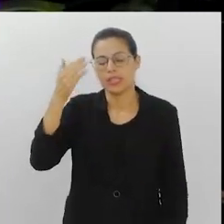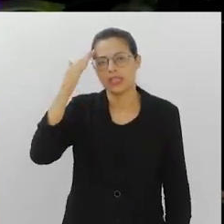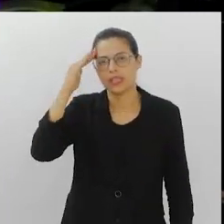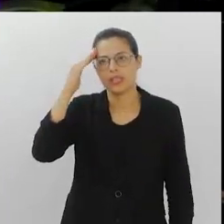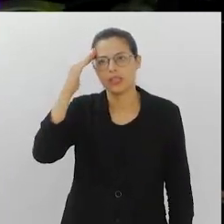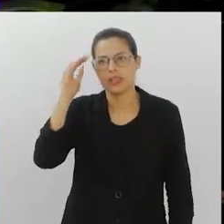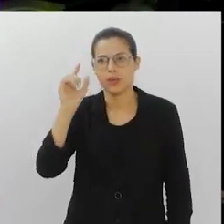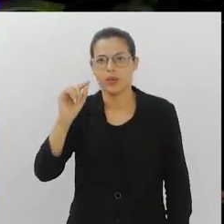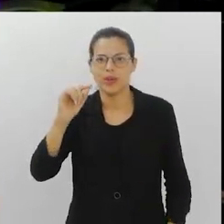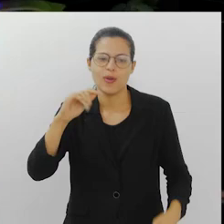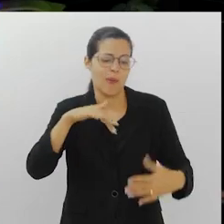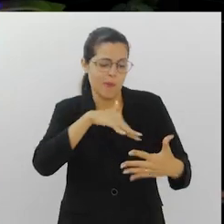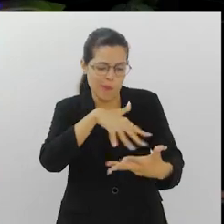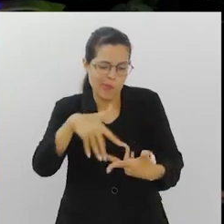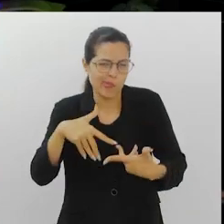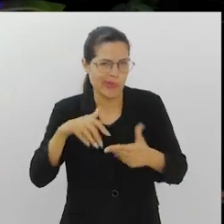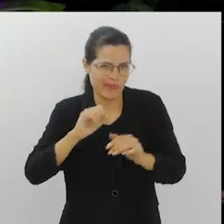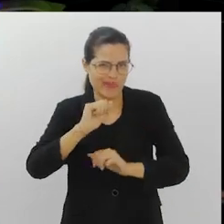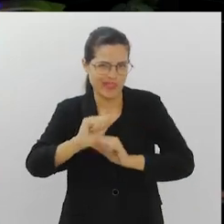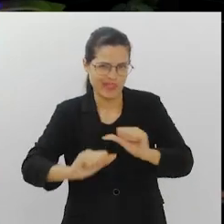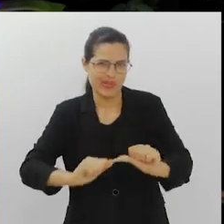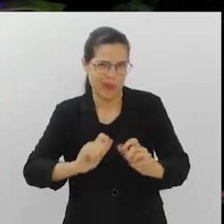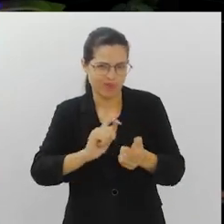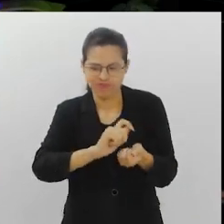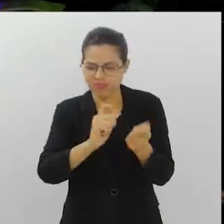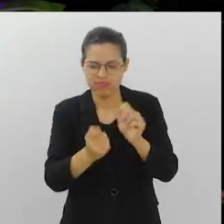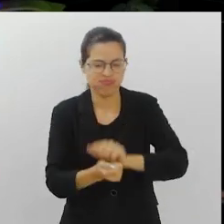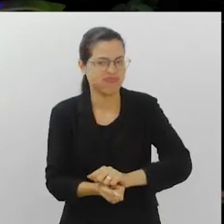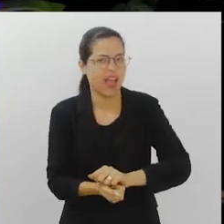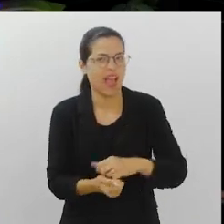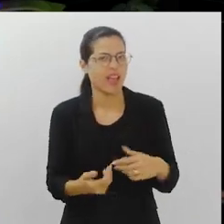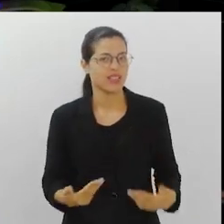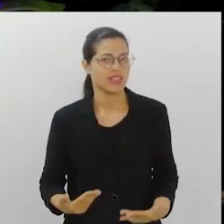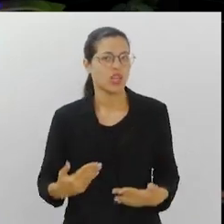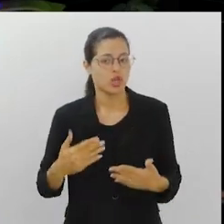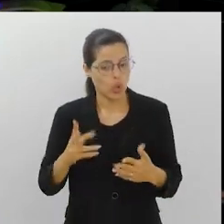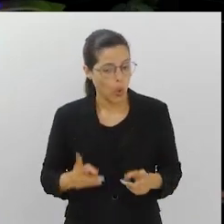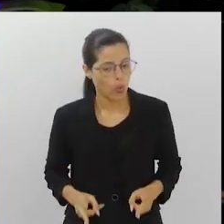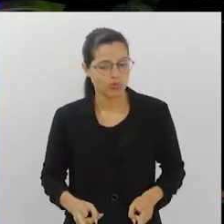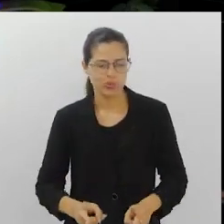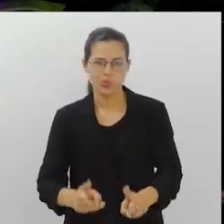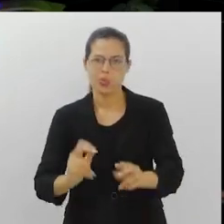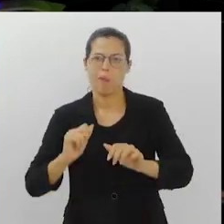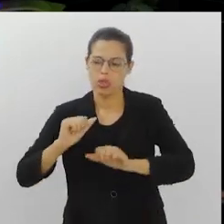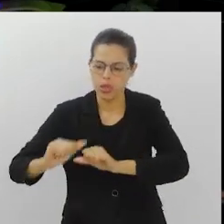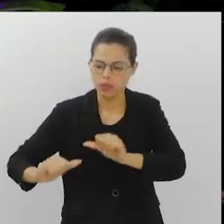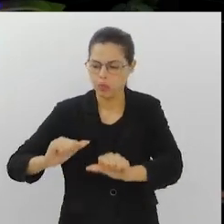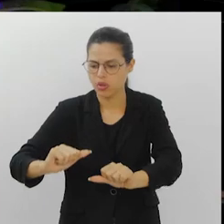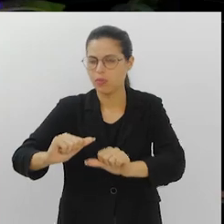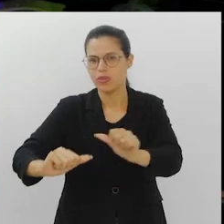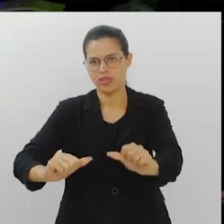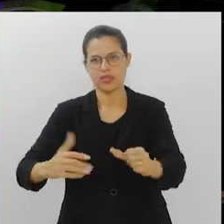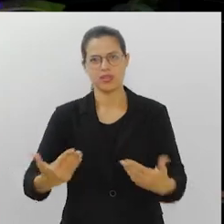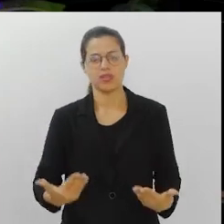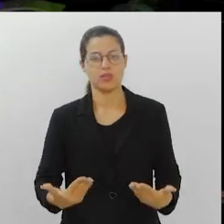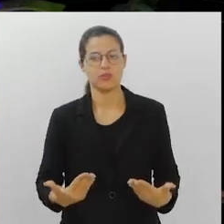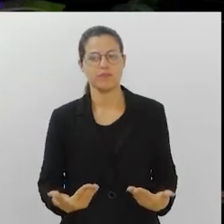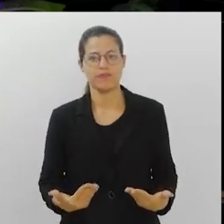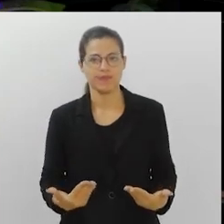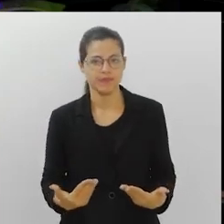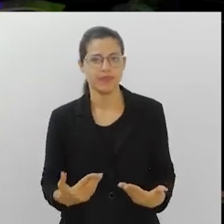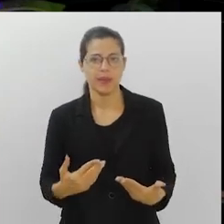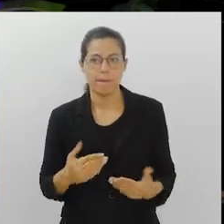entender que o mundo mudou. O mundo mudou e está mudando a cada dia. E isso